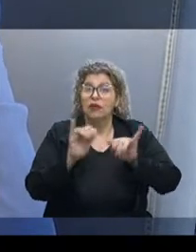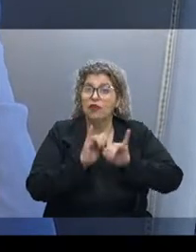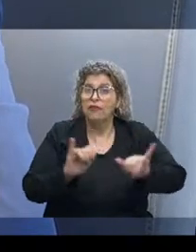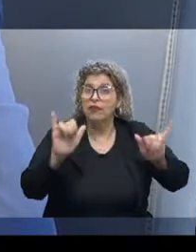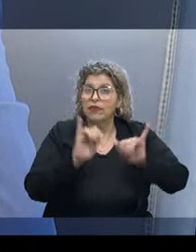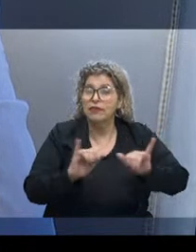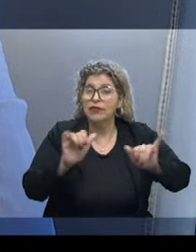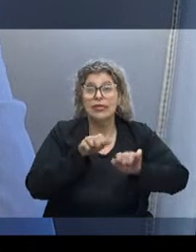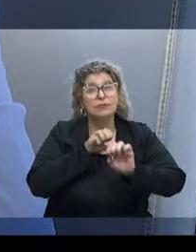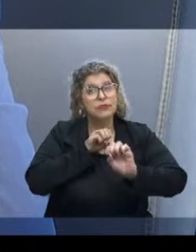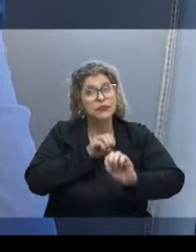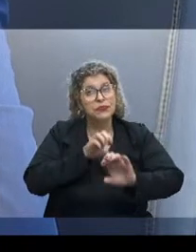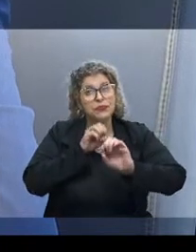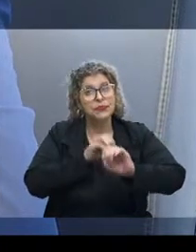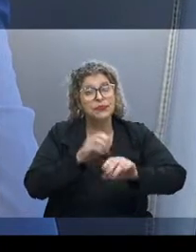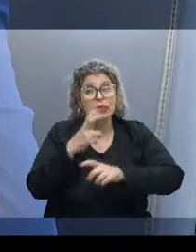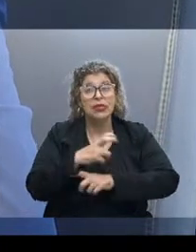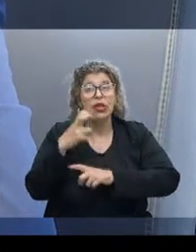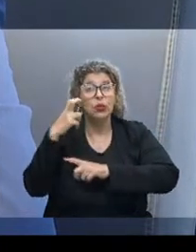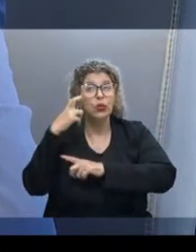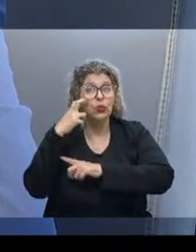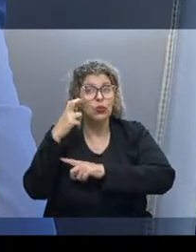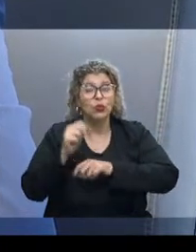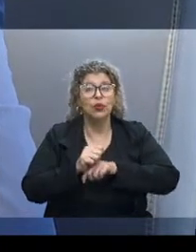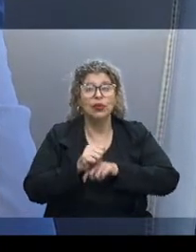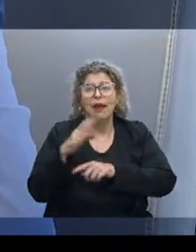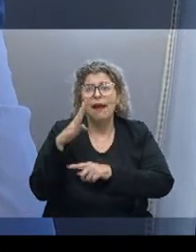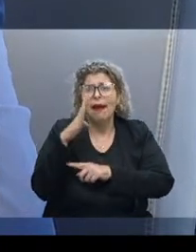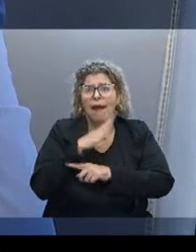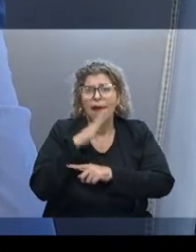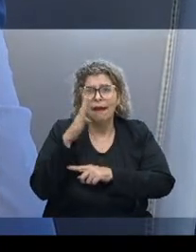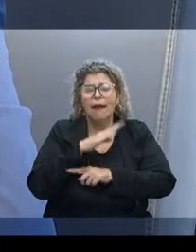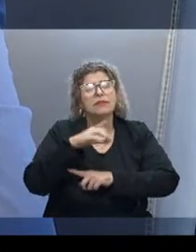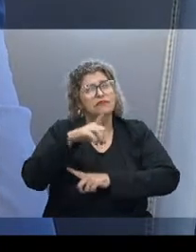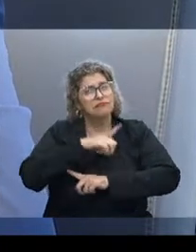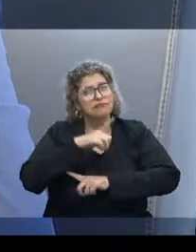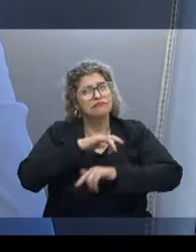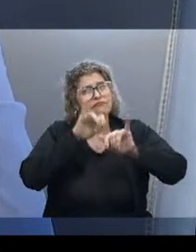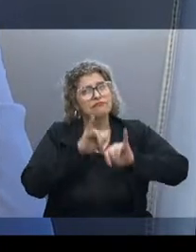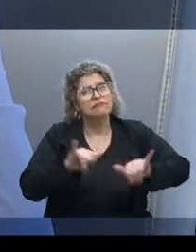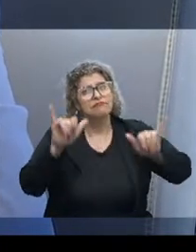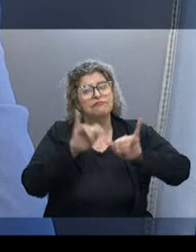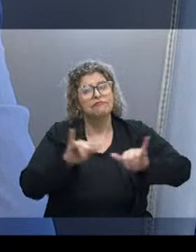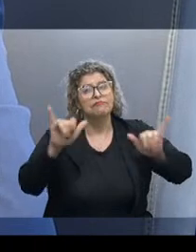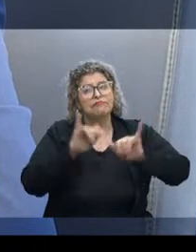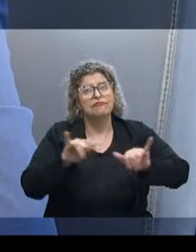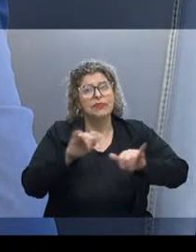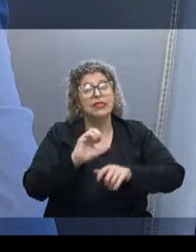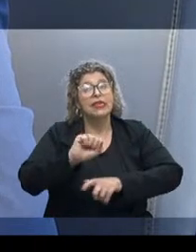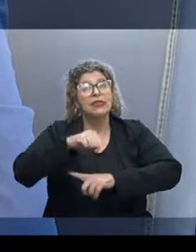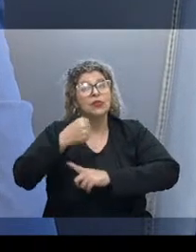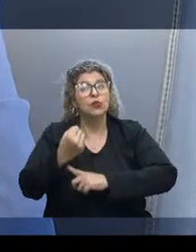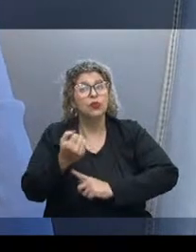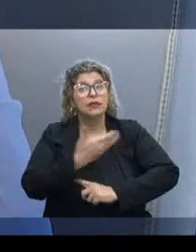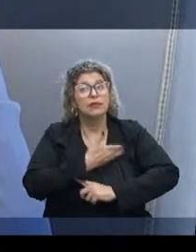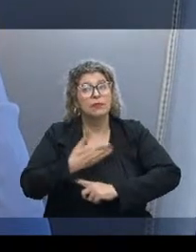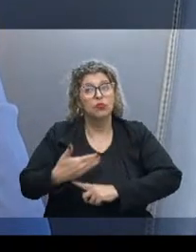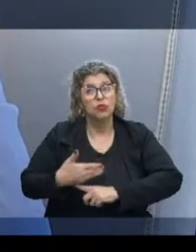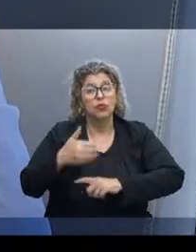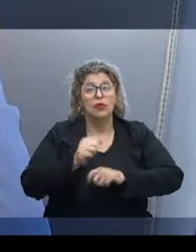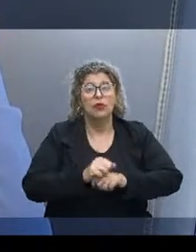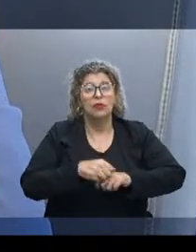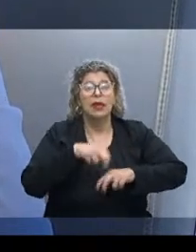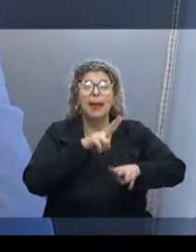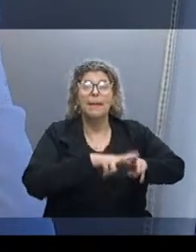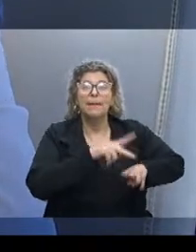anunciados na educação, na cultura. Em breve, também devemos ter os anúncios na segurança pública, no sistema